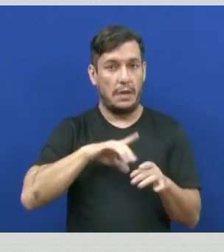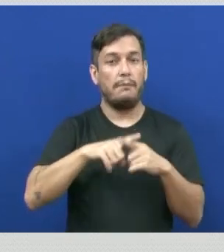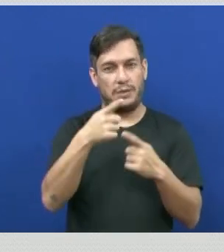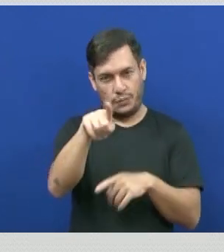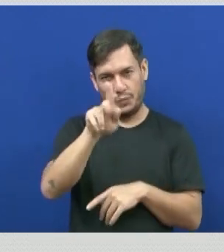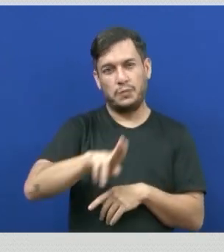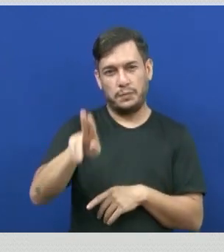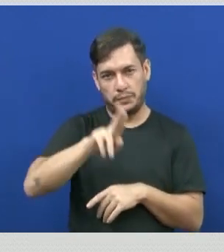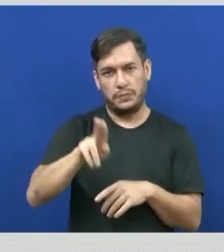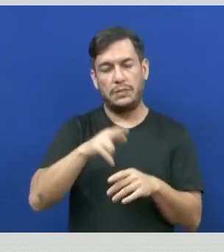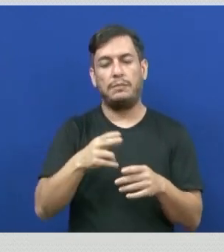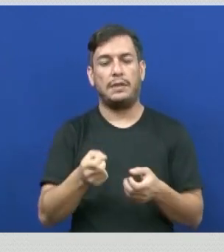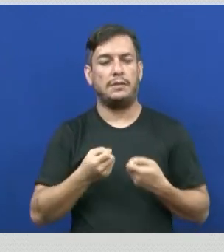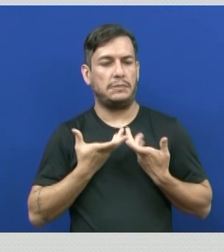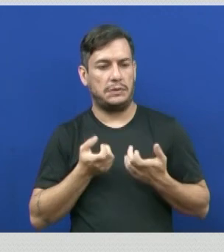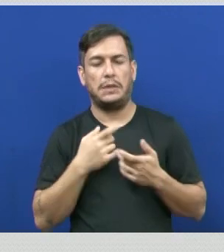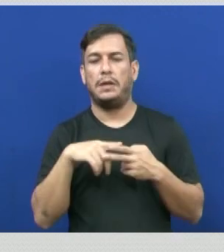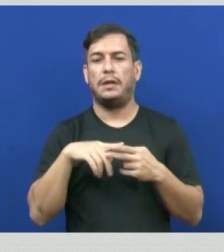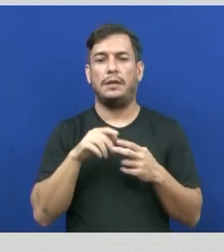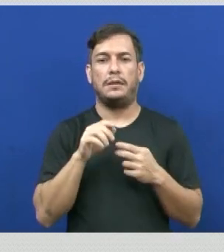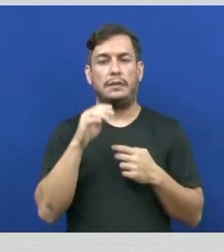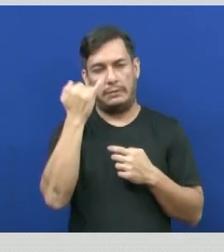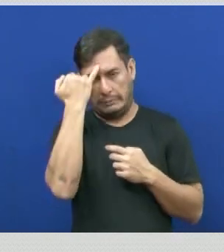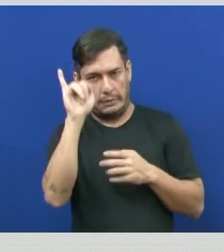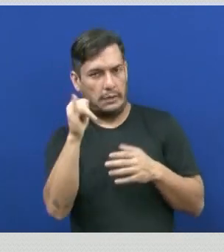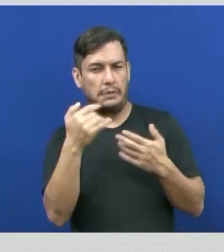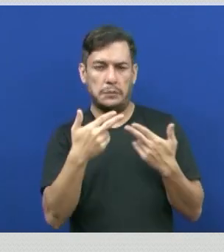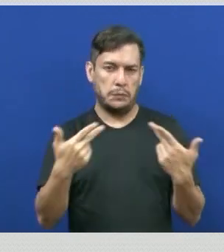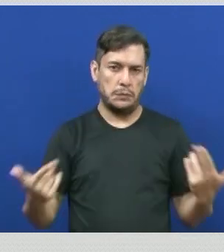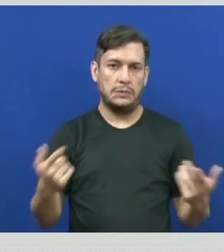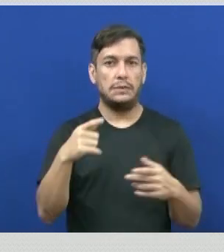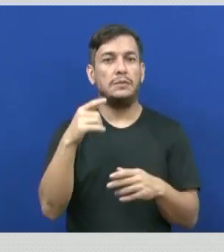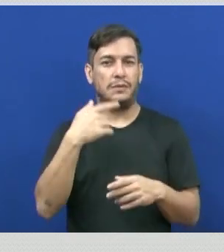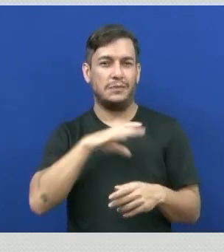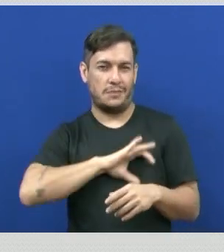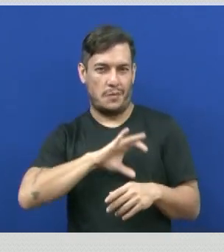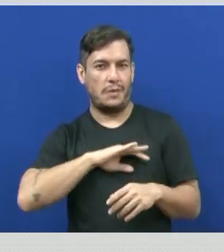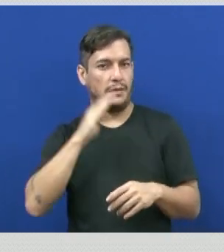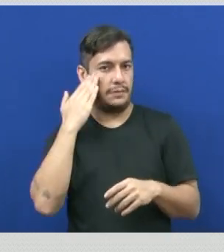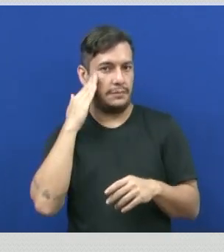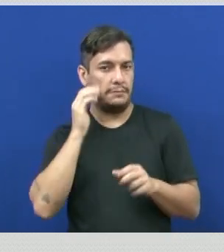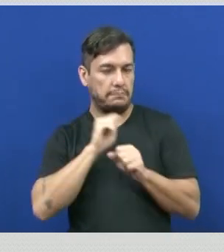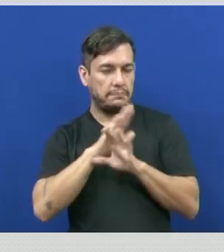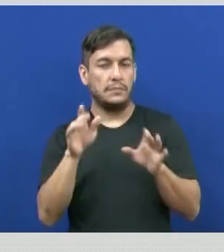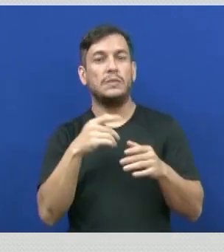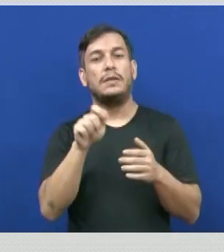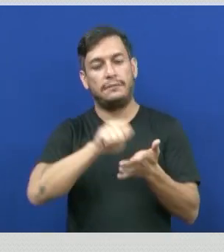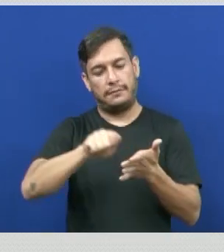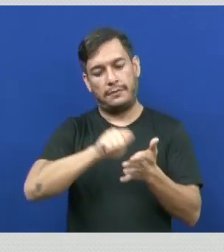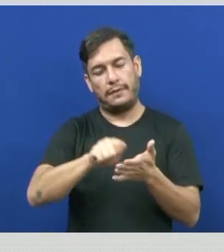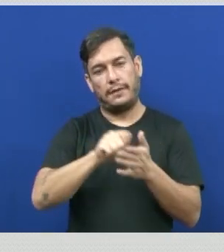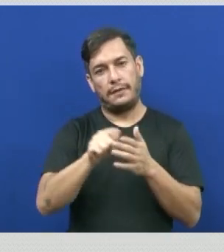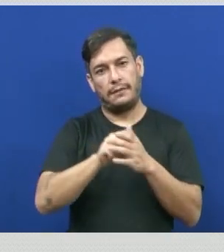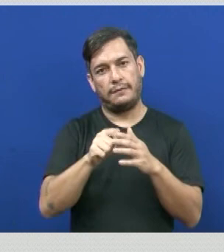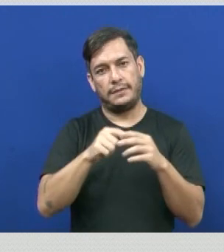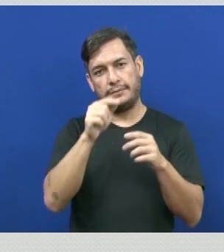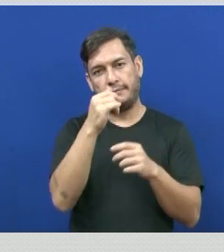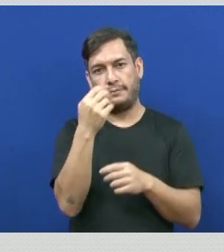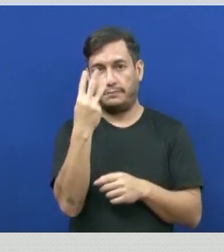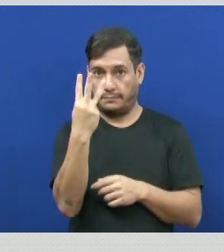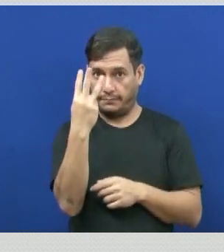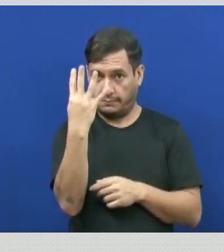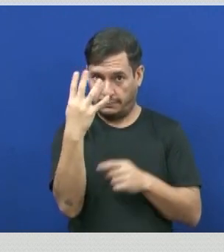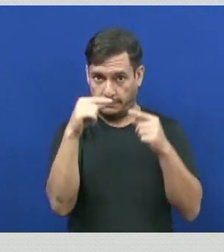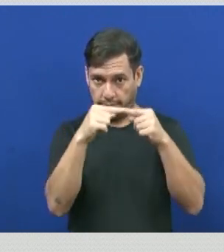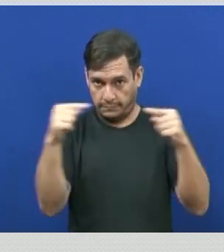para expressar alguma coisa, alguma ideia, e os seus colegas, inclusive, entendem. Então, você vai escrever em três ou quatro linhas o que você entende por